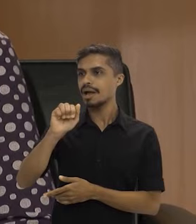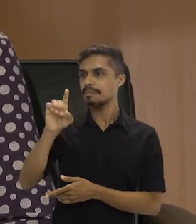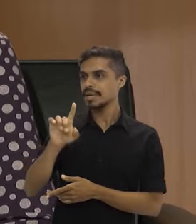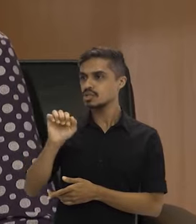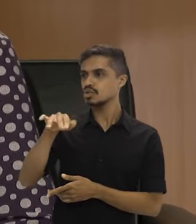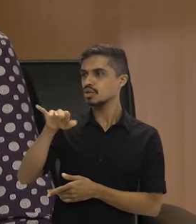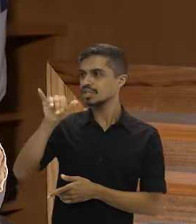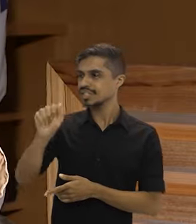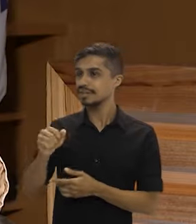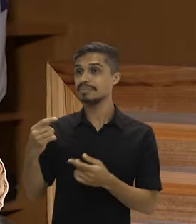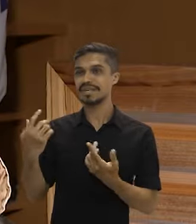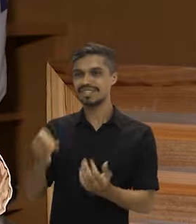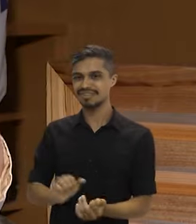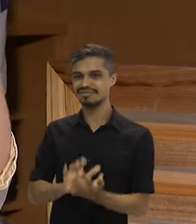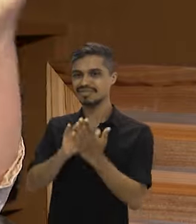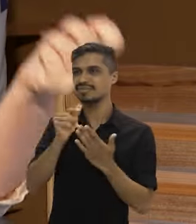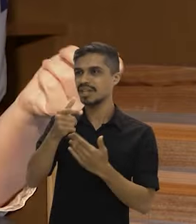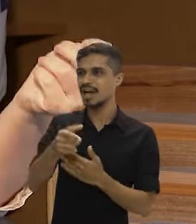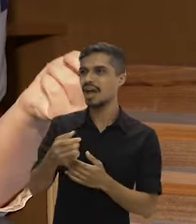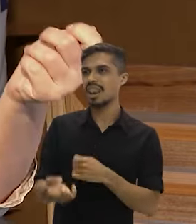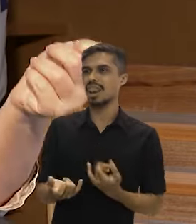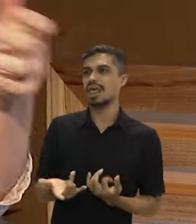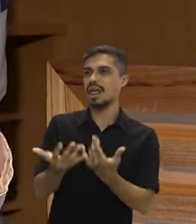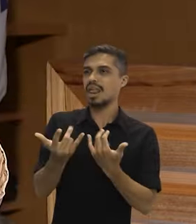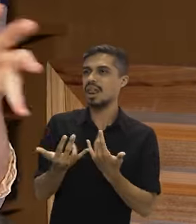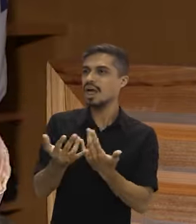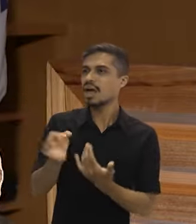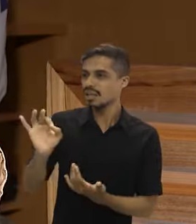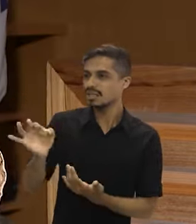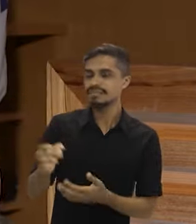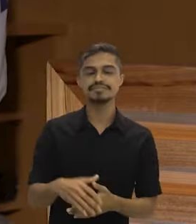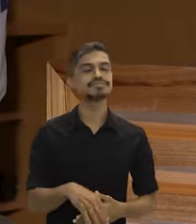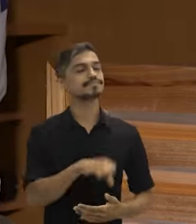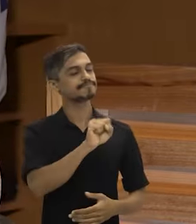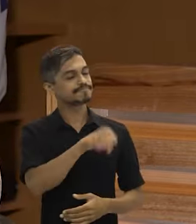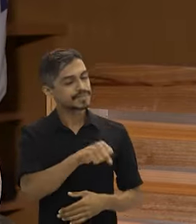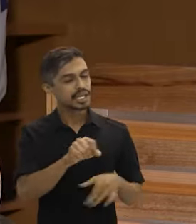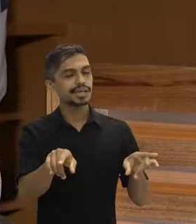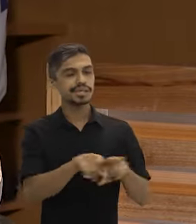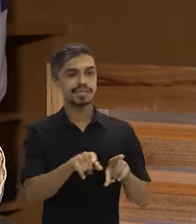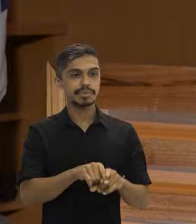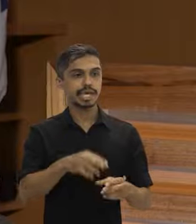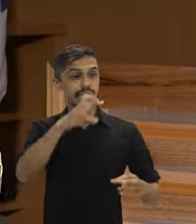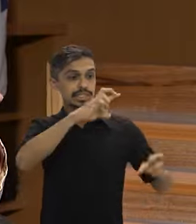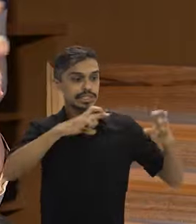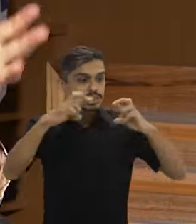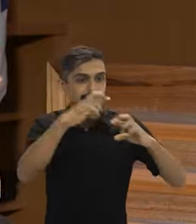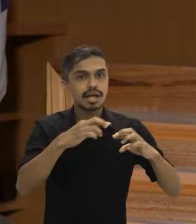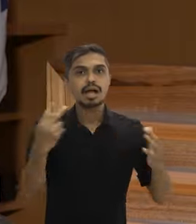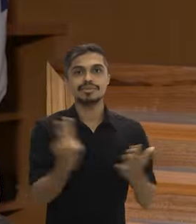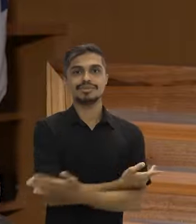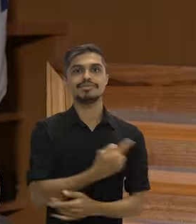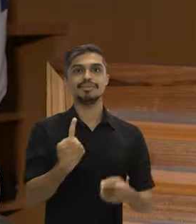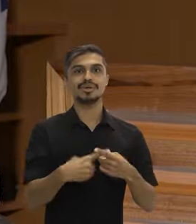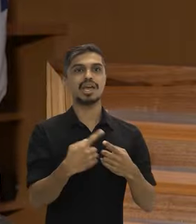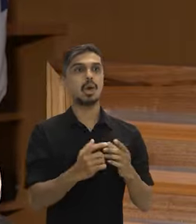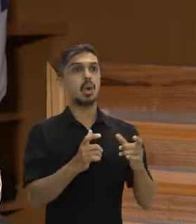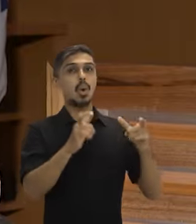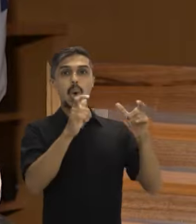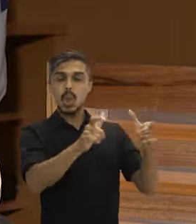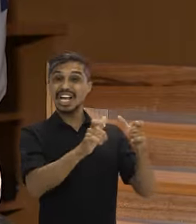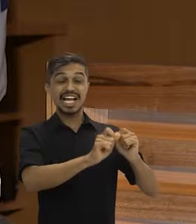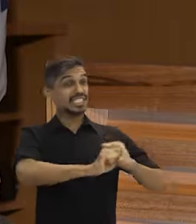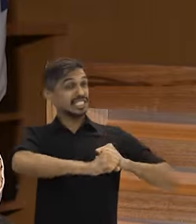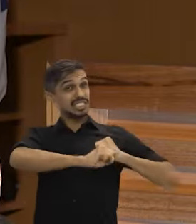prevenção de queimadas. E para garantir que essa fiscalização possa acontecer. Você imagina, é um território gigantesco.